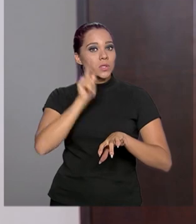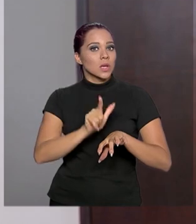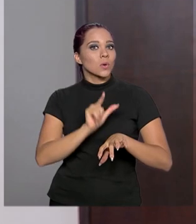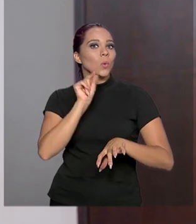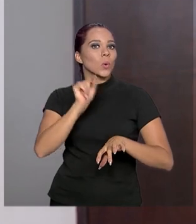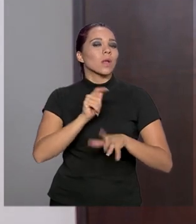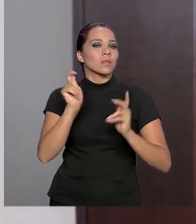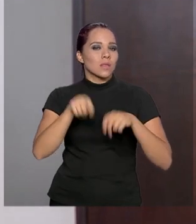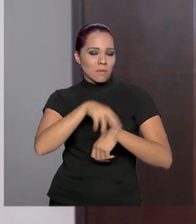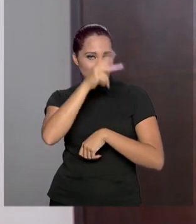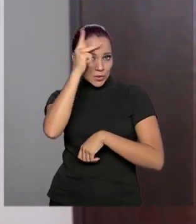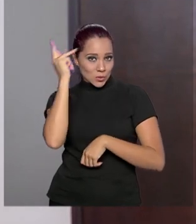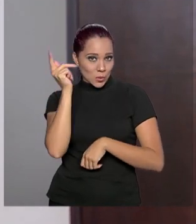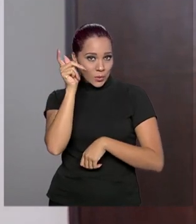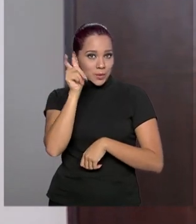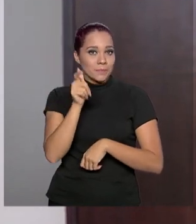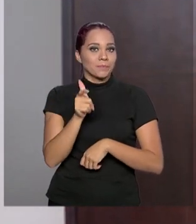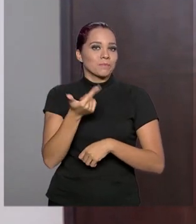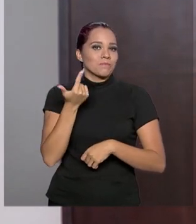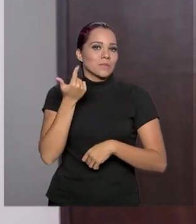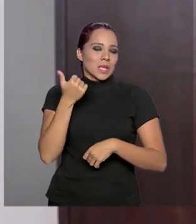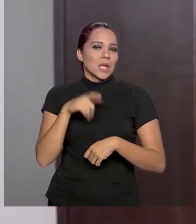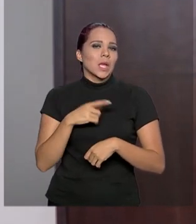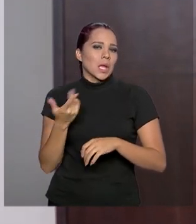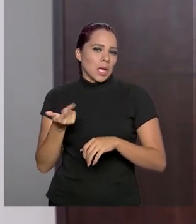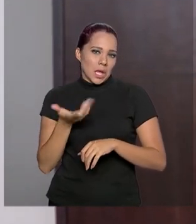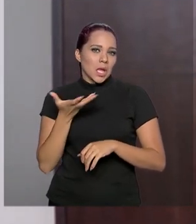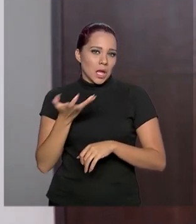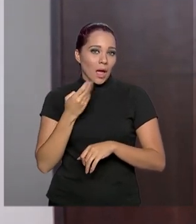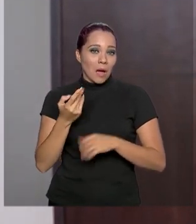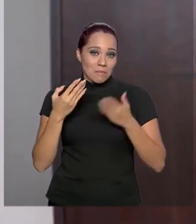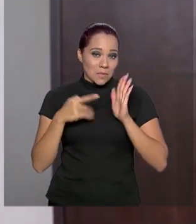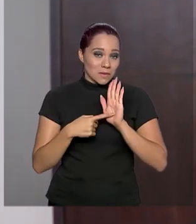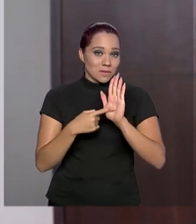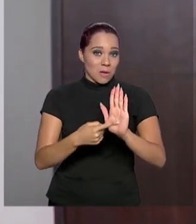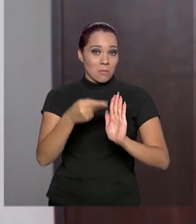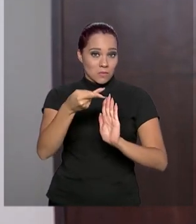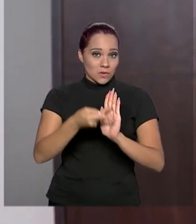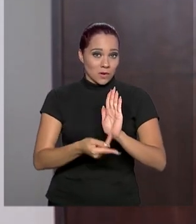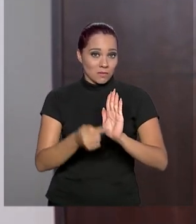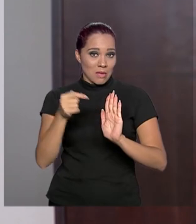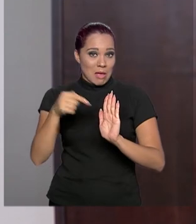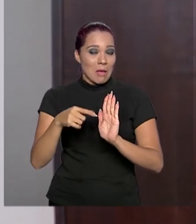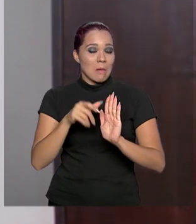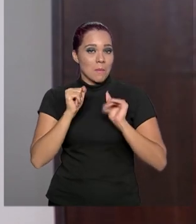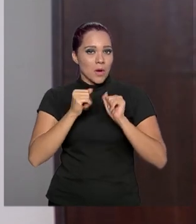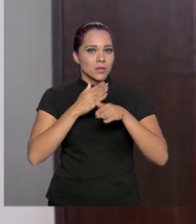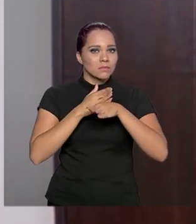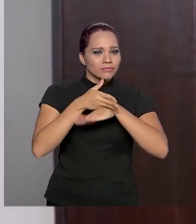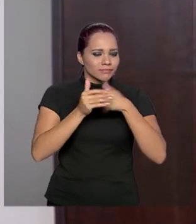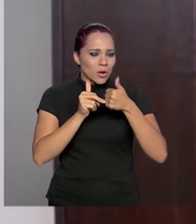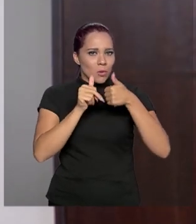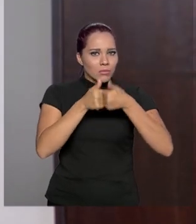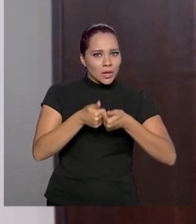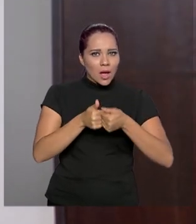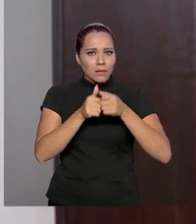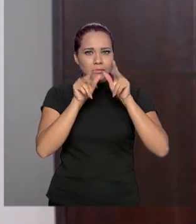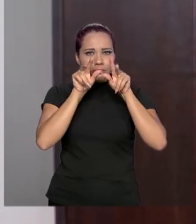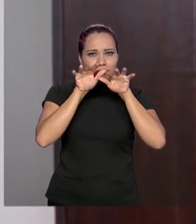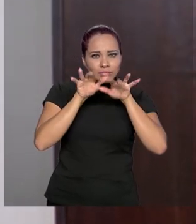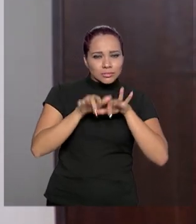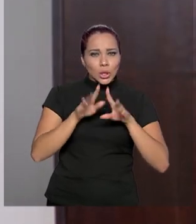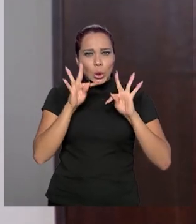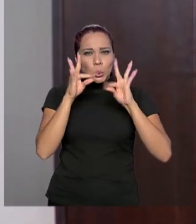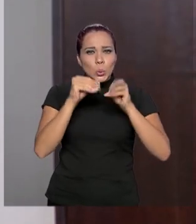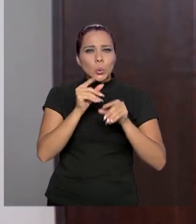o usuário, aquele proponente, quem apresentou o projeto, ele possa acompanhar online onde